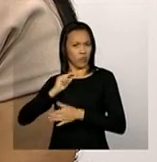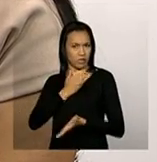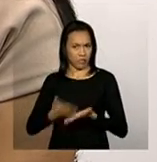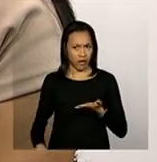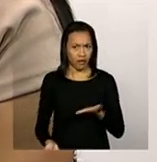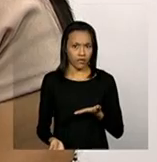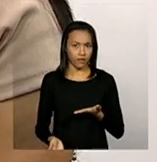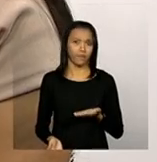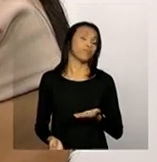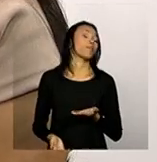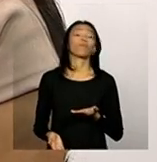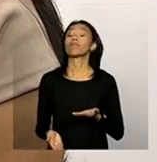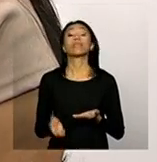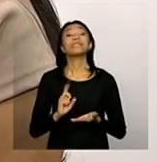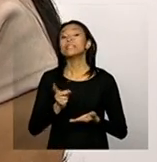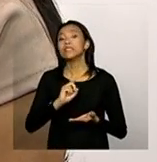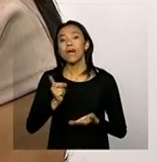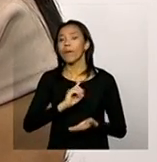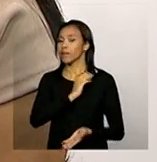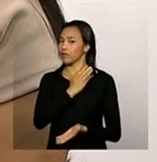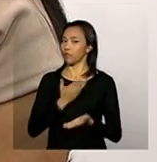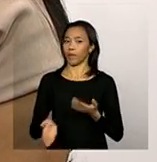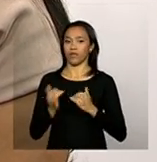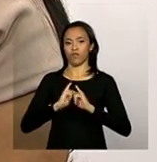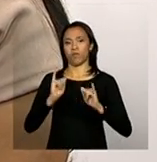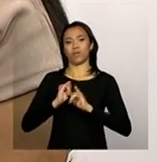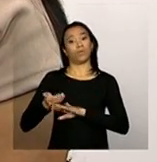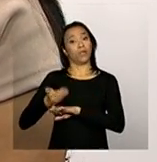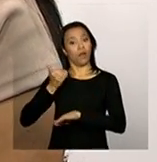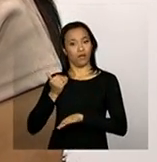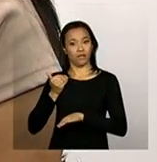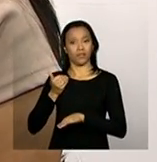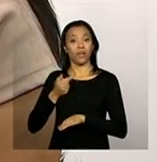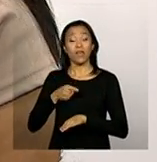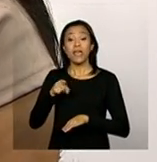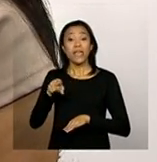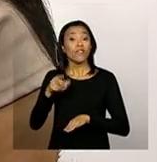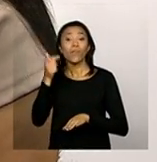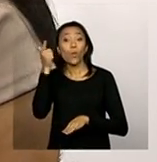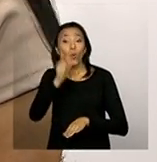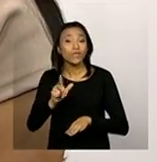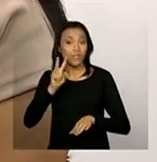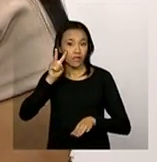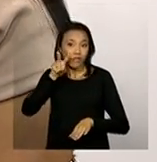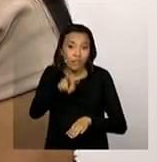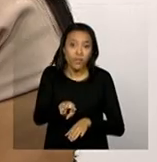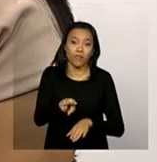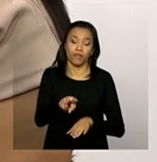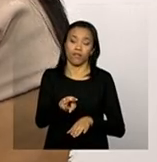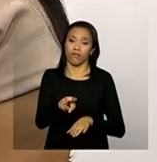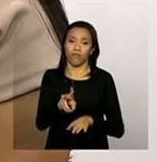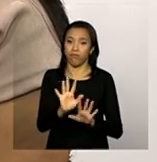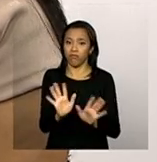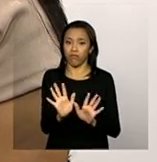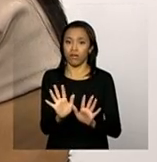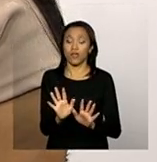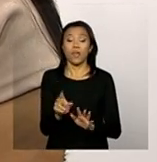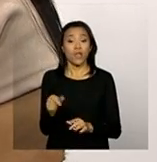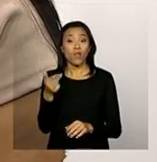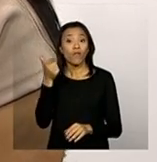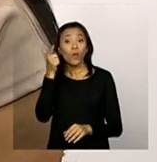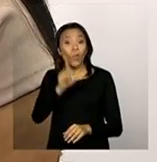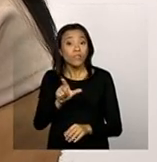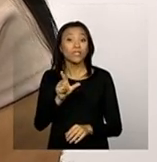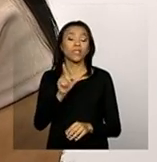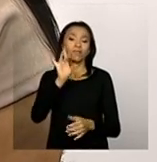os registros posteriores vão se perder? Ele simplesmente não vai conseguir visualizar. Não vai constar. Então, ele não vai conseguir